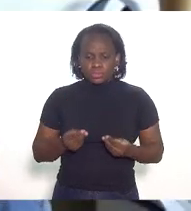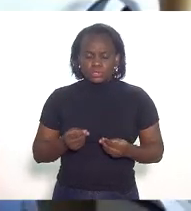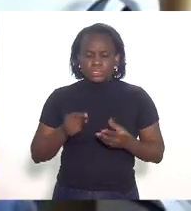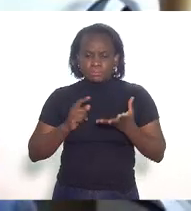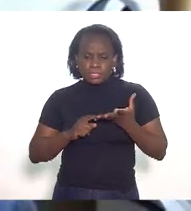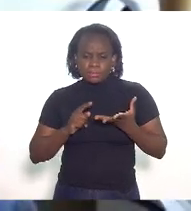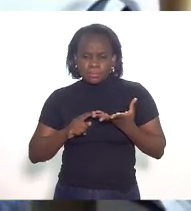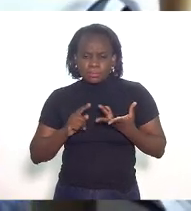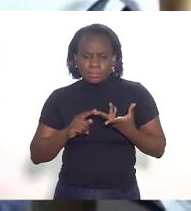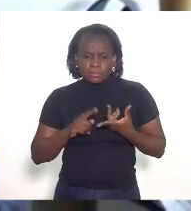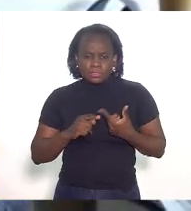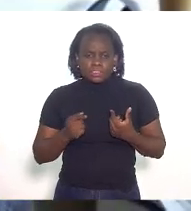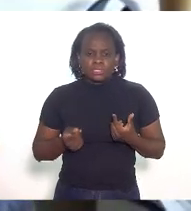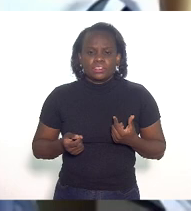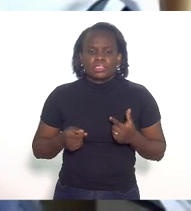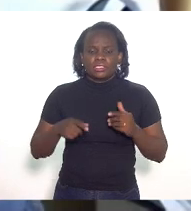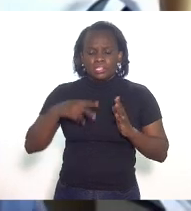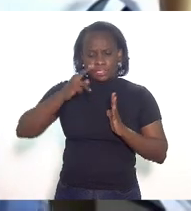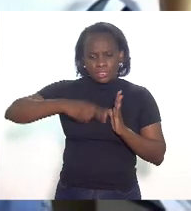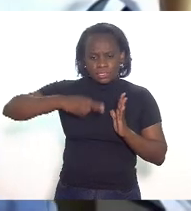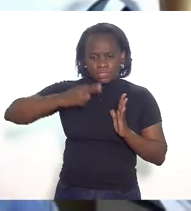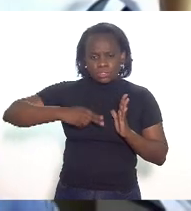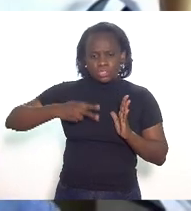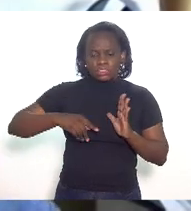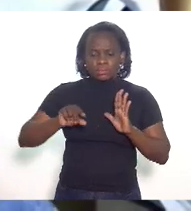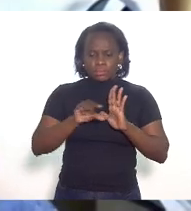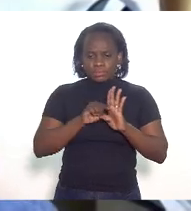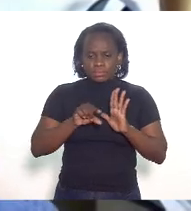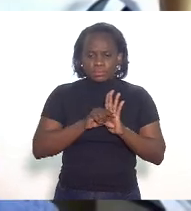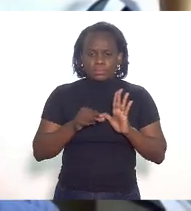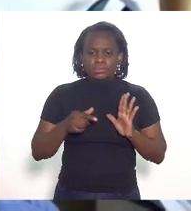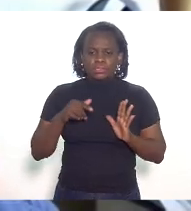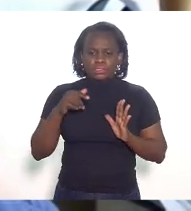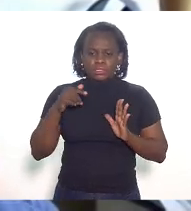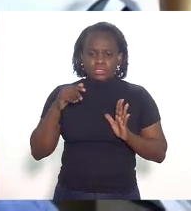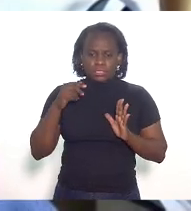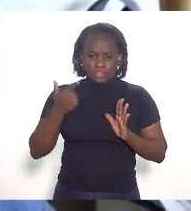detalhe a leitura do parágrafo